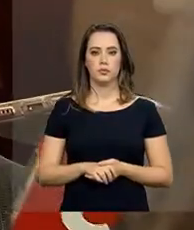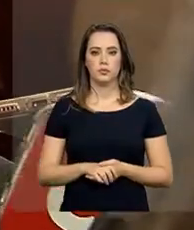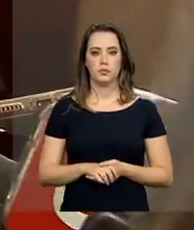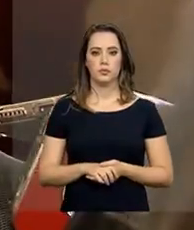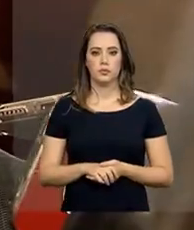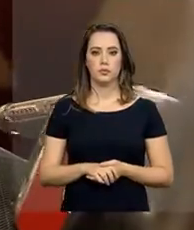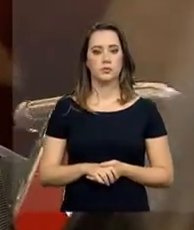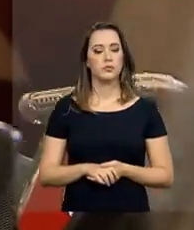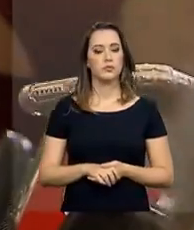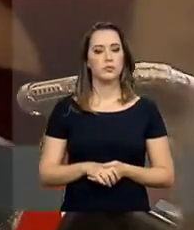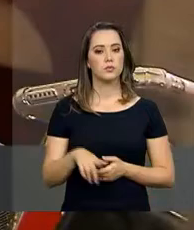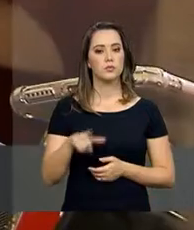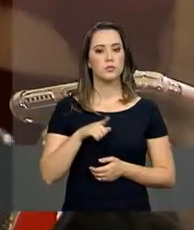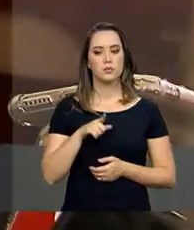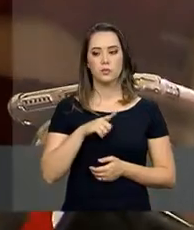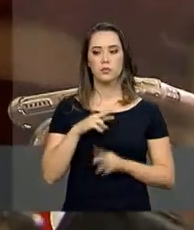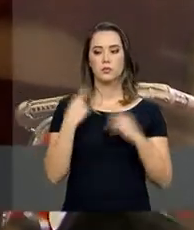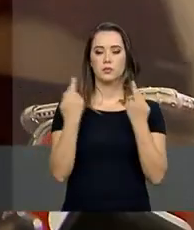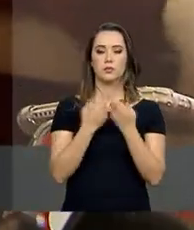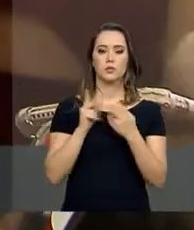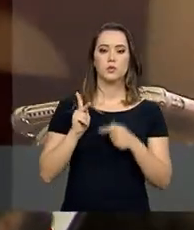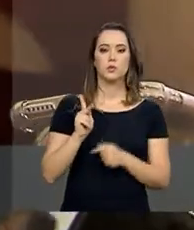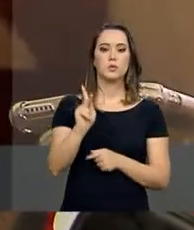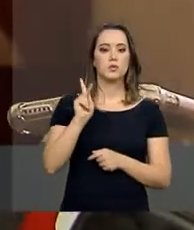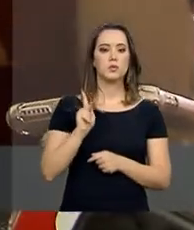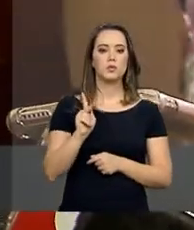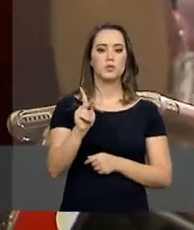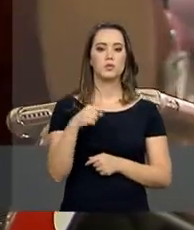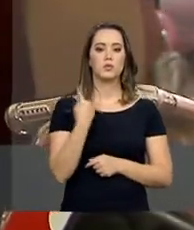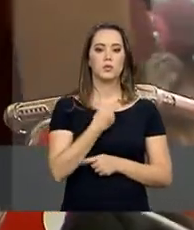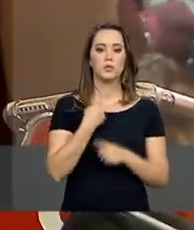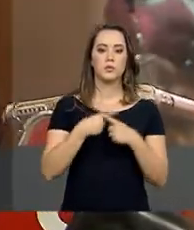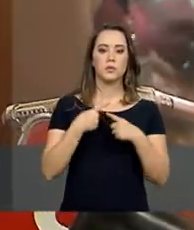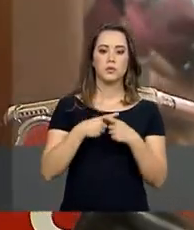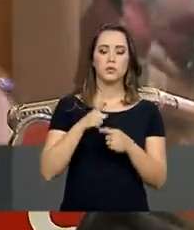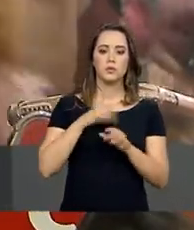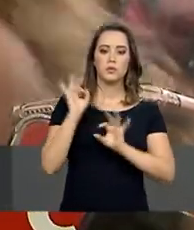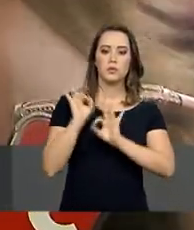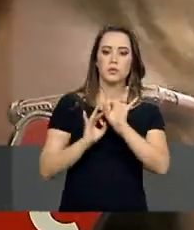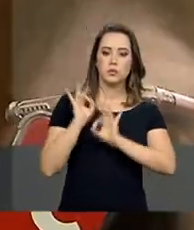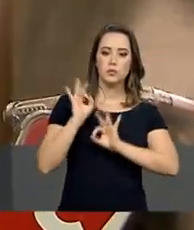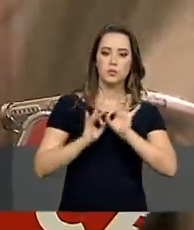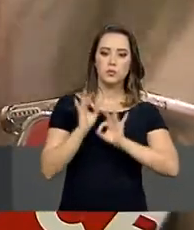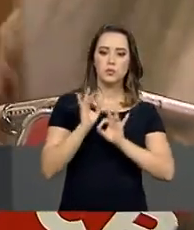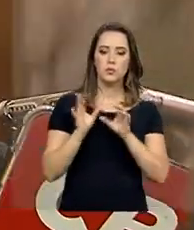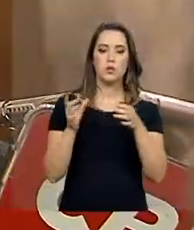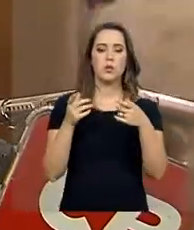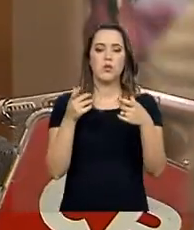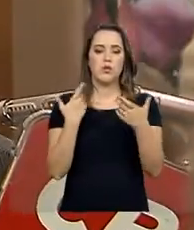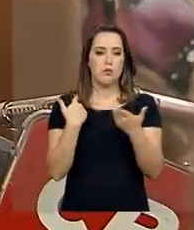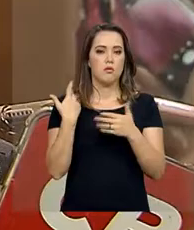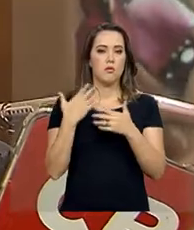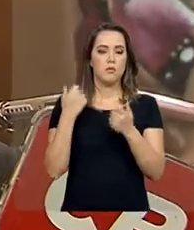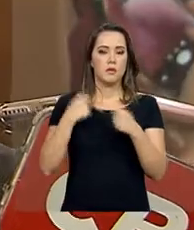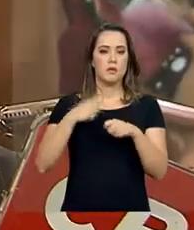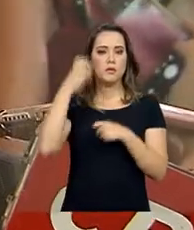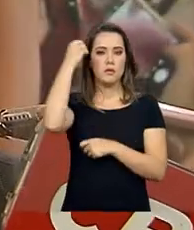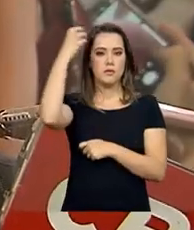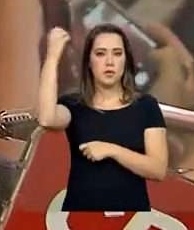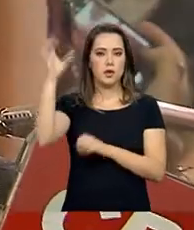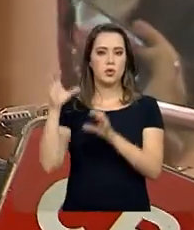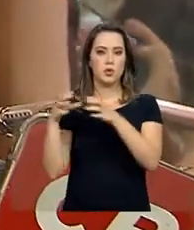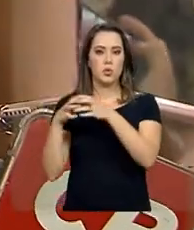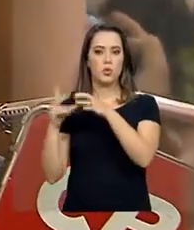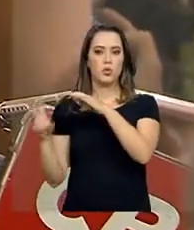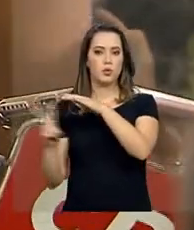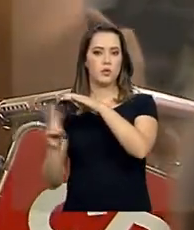Nós estamos em reunião praticamente permanente, porque nós estamos cuidando do processo de interiorização, temos que incrementar a